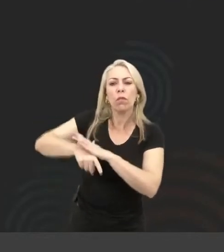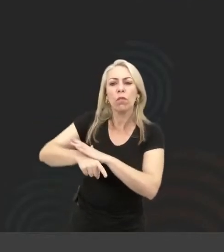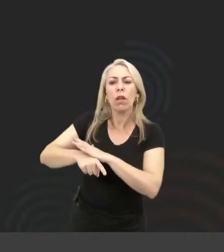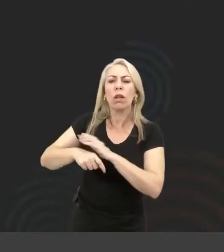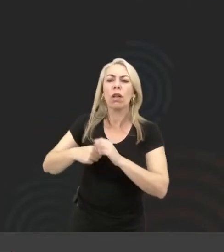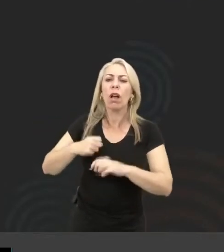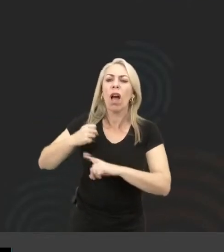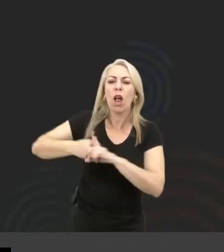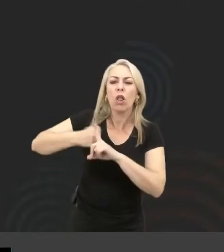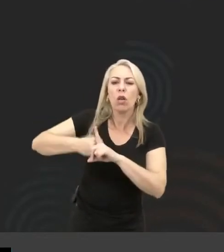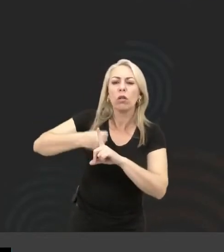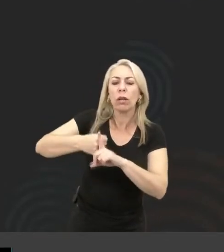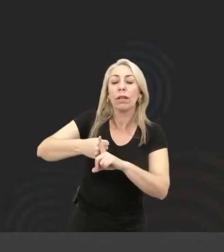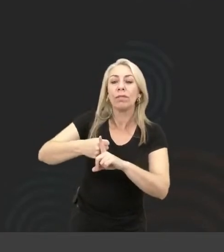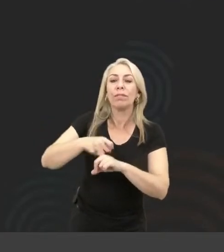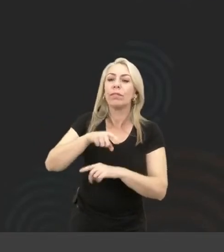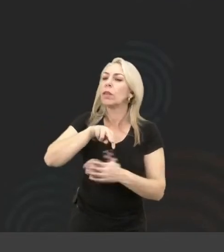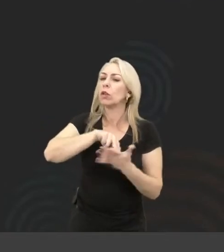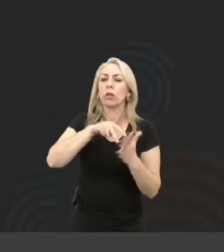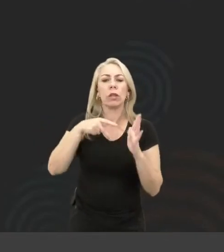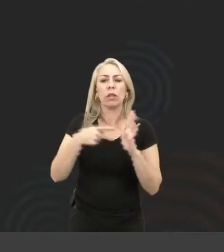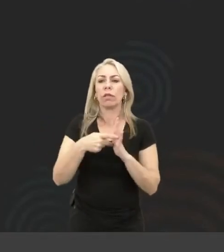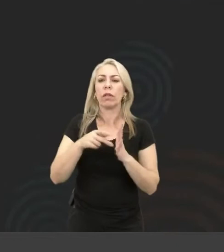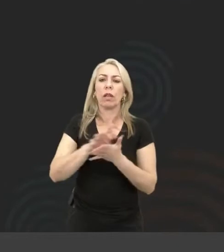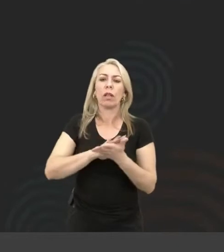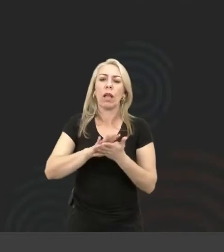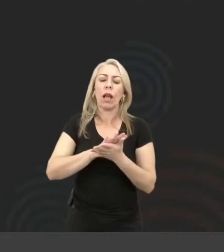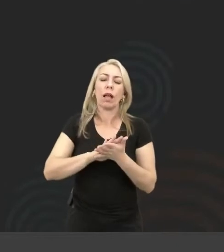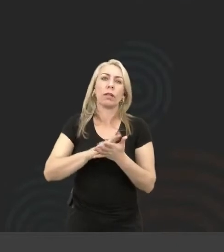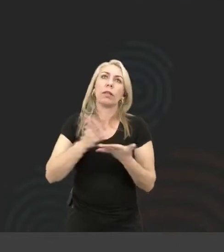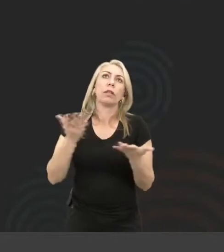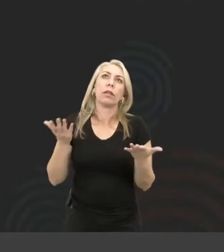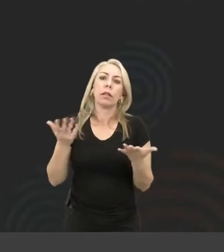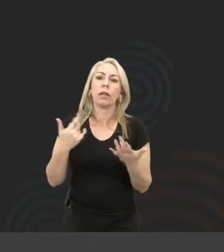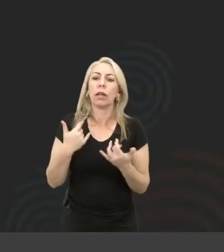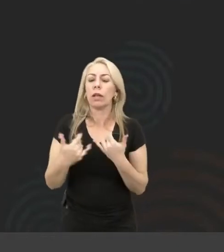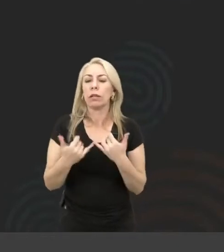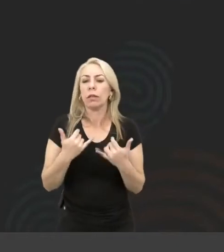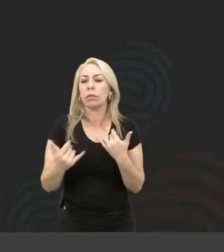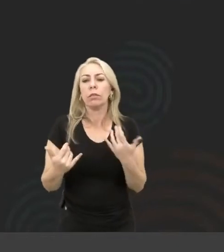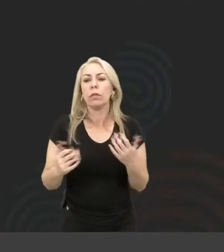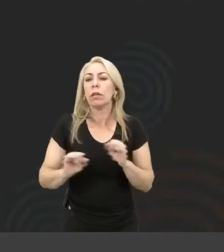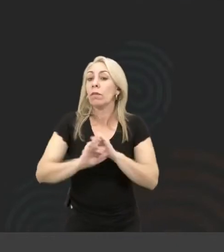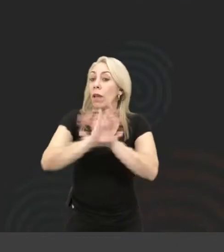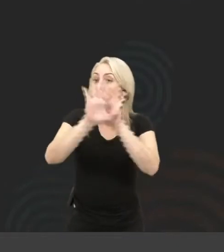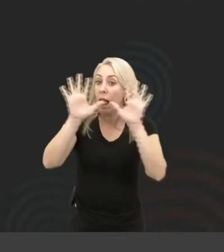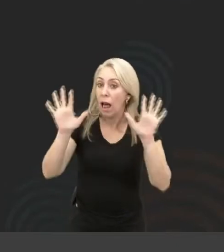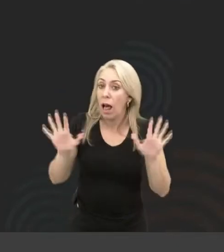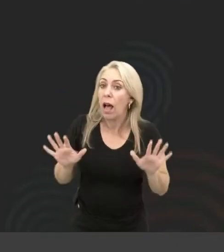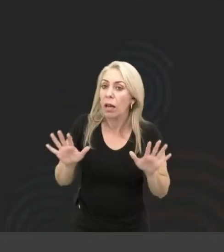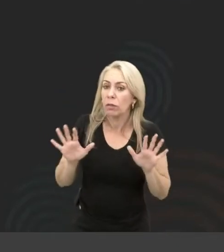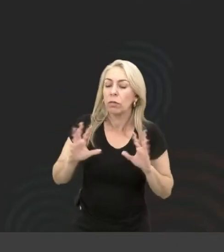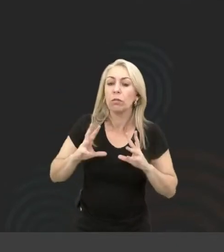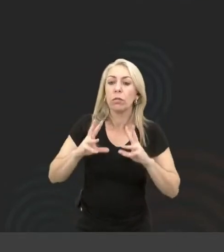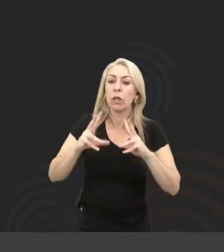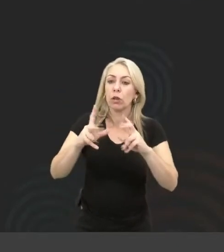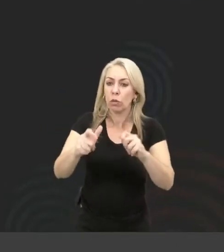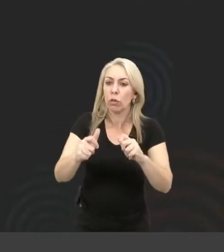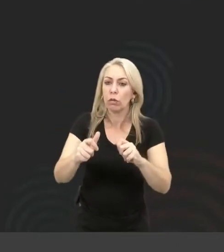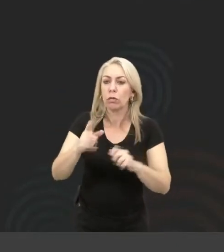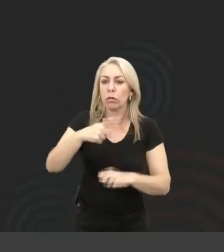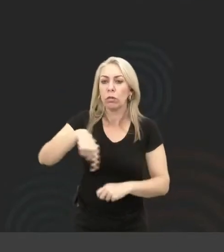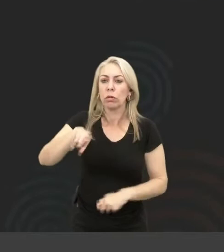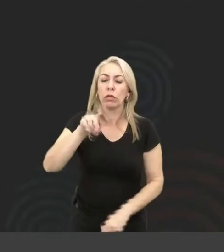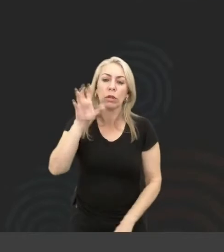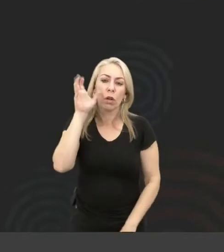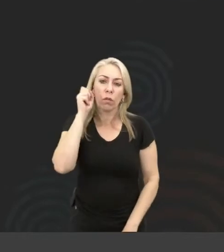Isso não tá dizendo em nenhum momento, o que é claro, tem que ficar muito claro pra todo mundo que tá ouvindo a